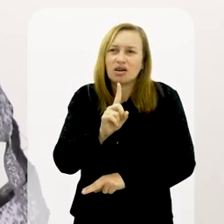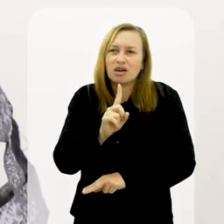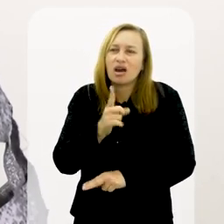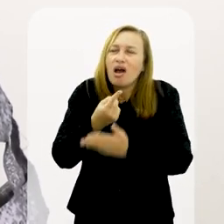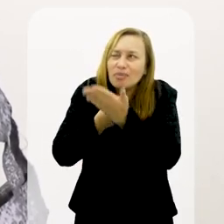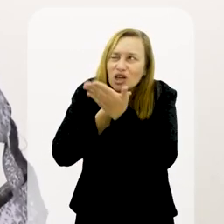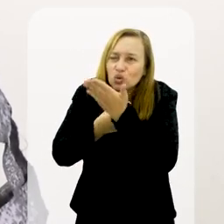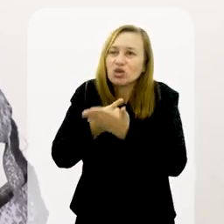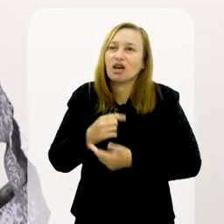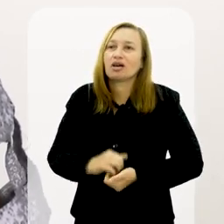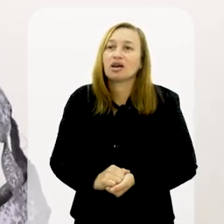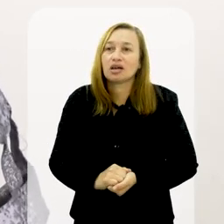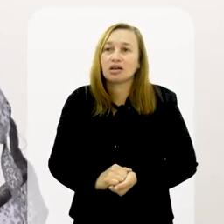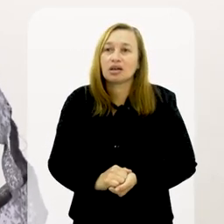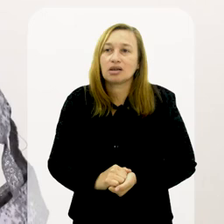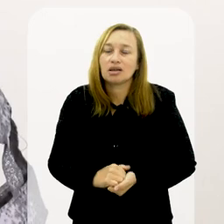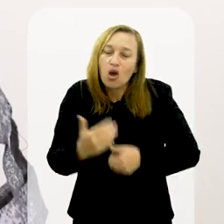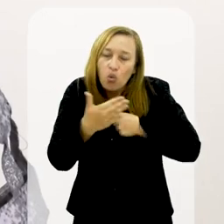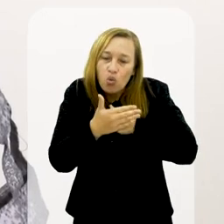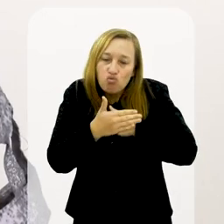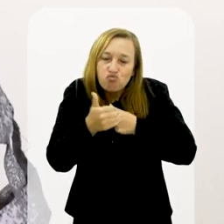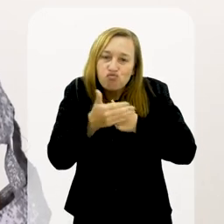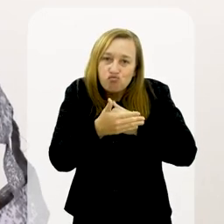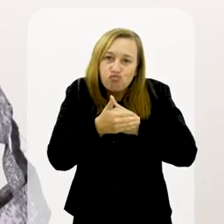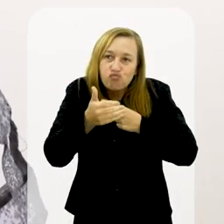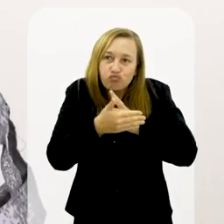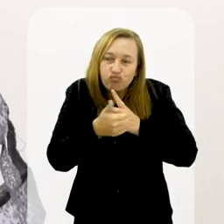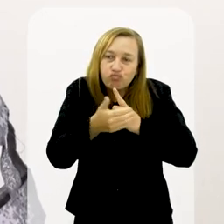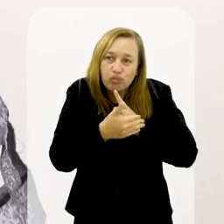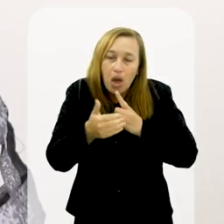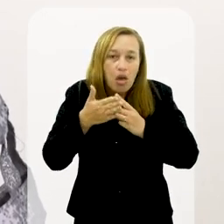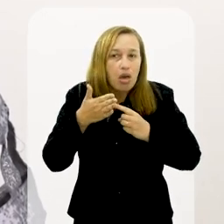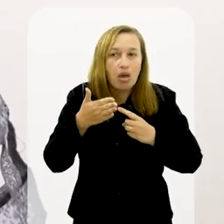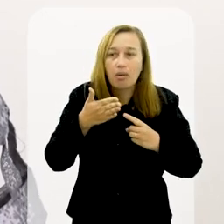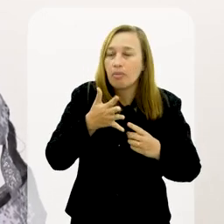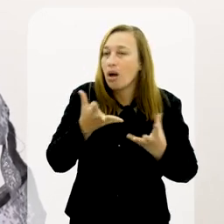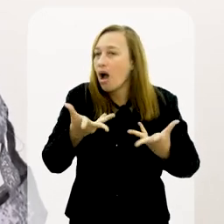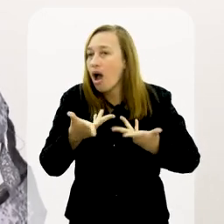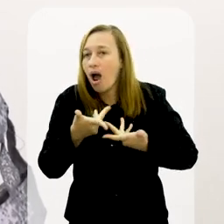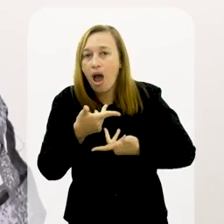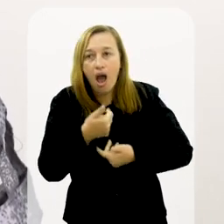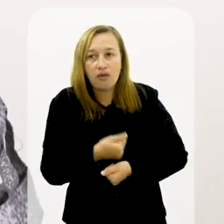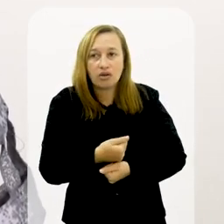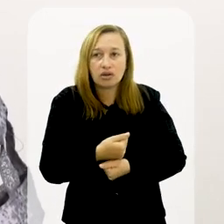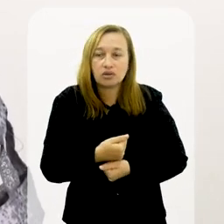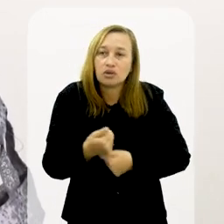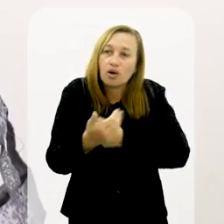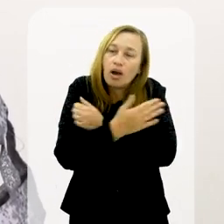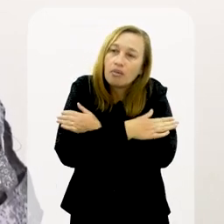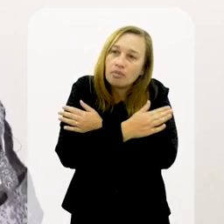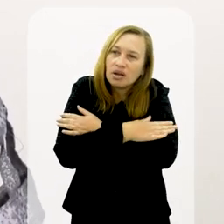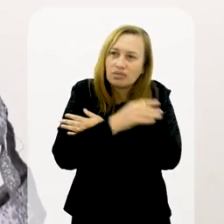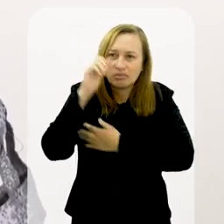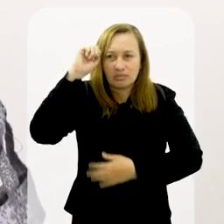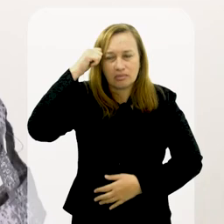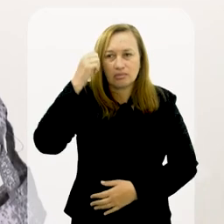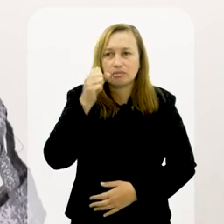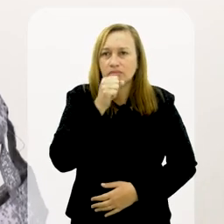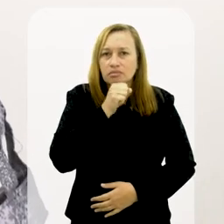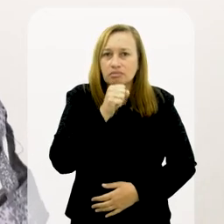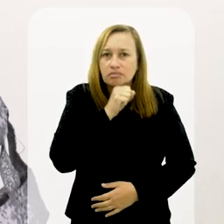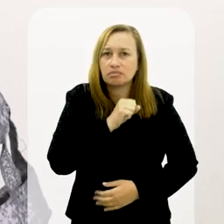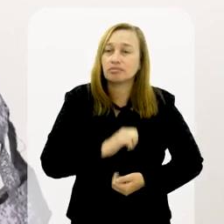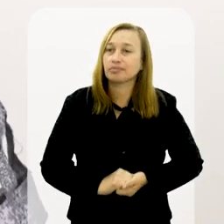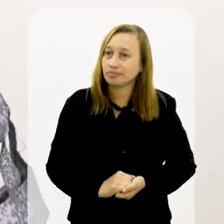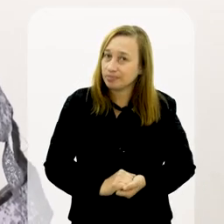não. Ah, meus pretos, vem aqui me ajudar. Me dá um acalanto. Não há coisa mais maravilhosa